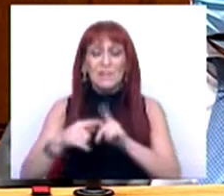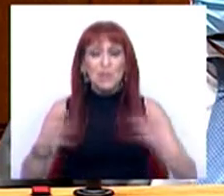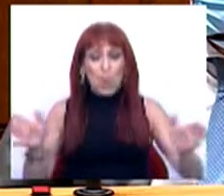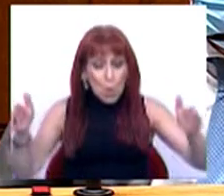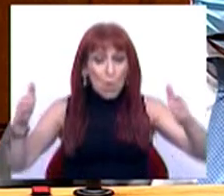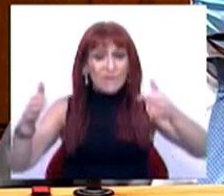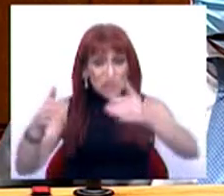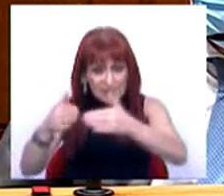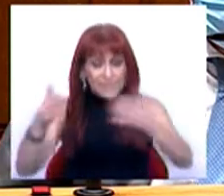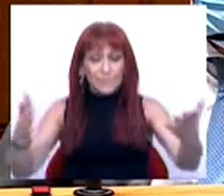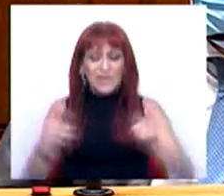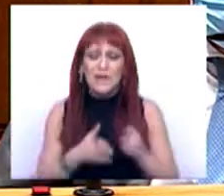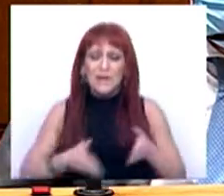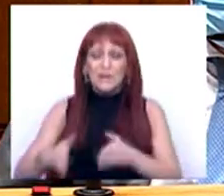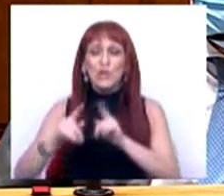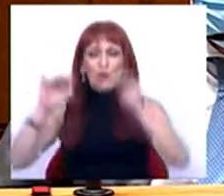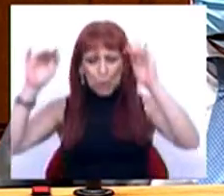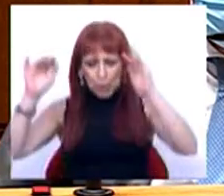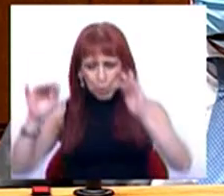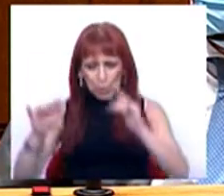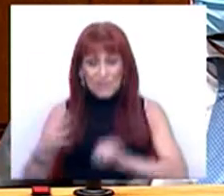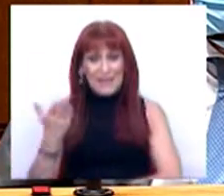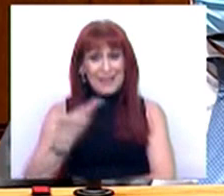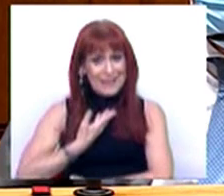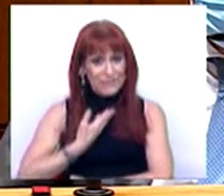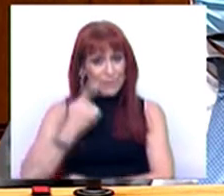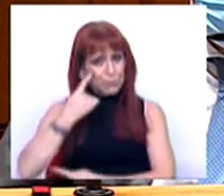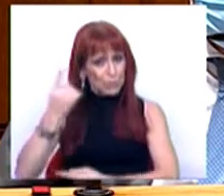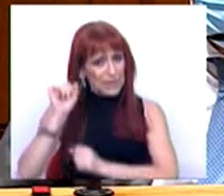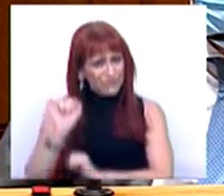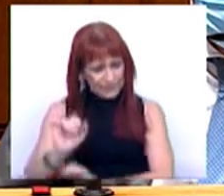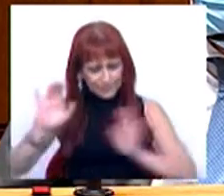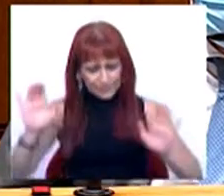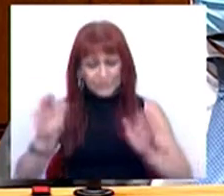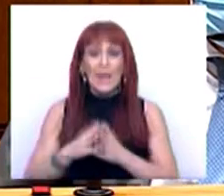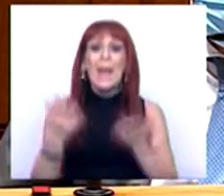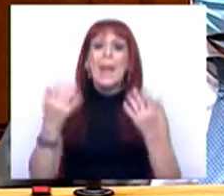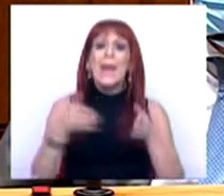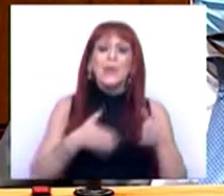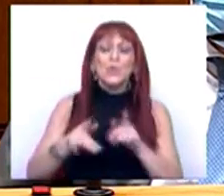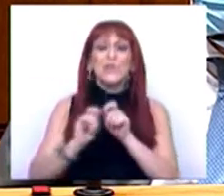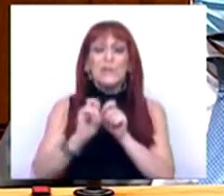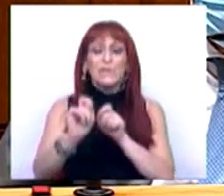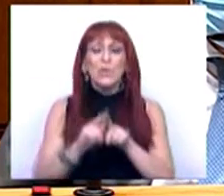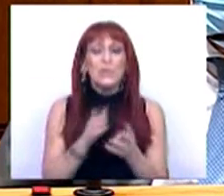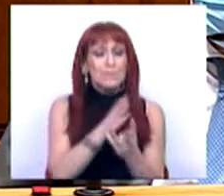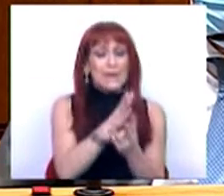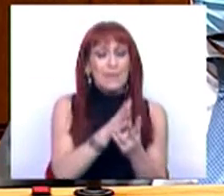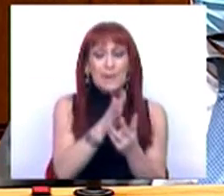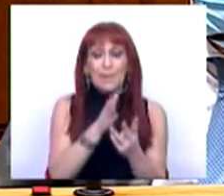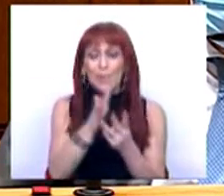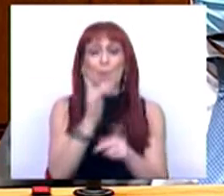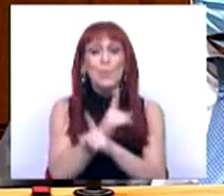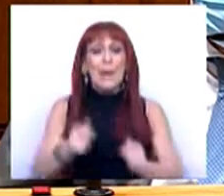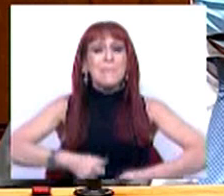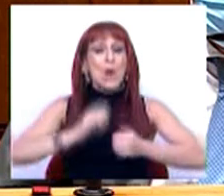convergência e uma estratégia de redução da dívida pública. Uma estratégia definida nestes pilares porque é